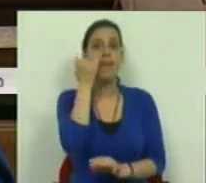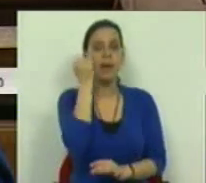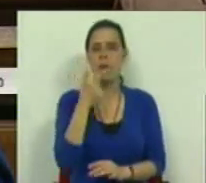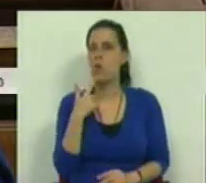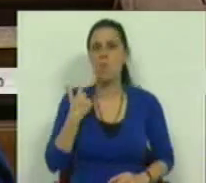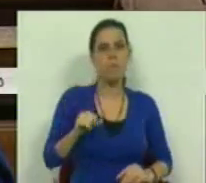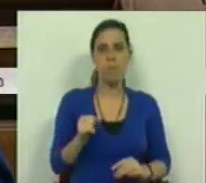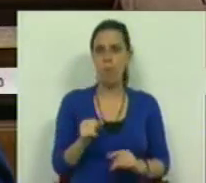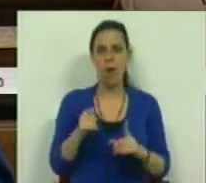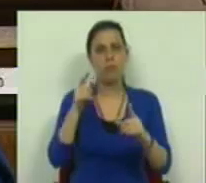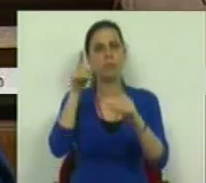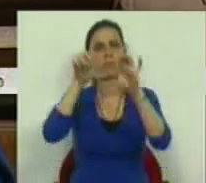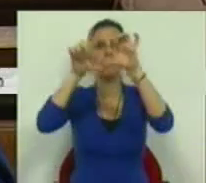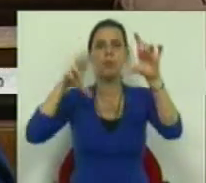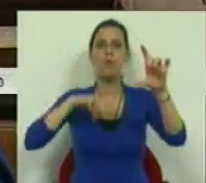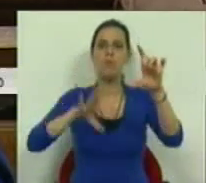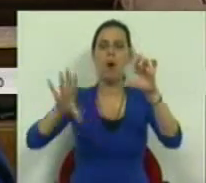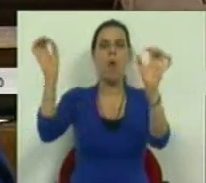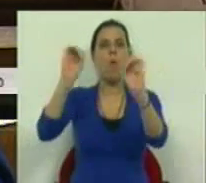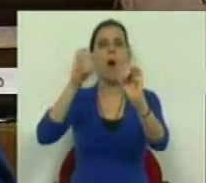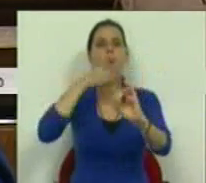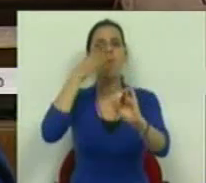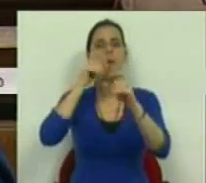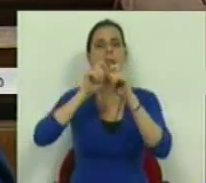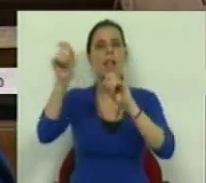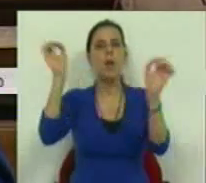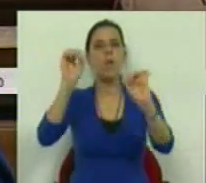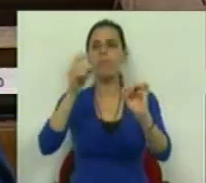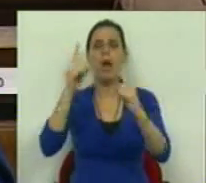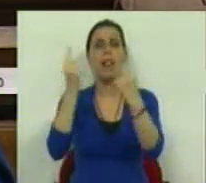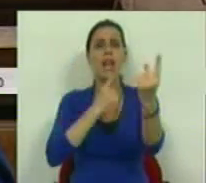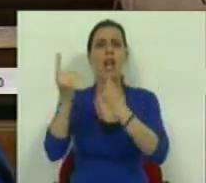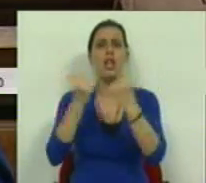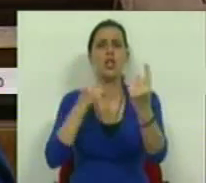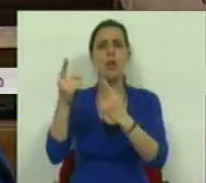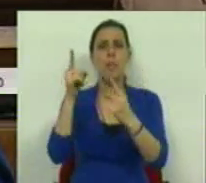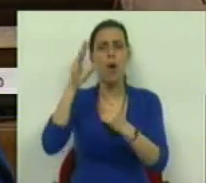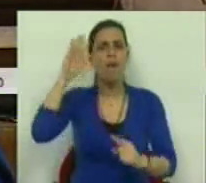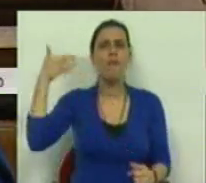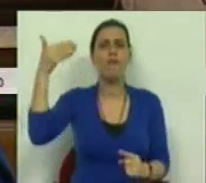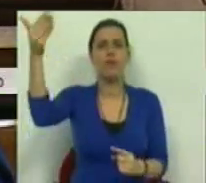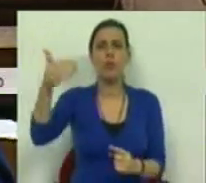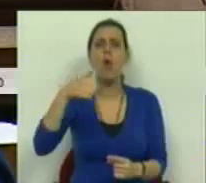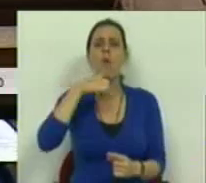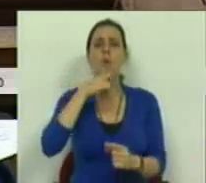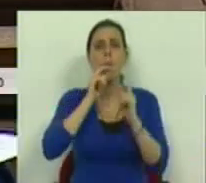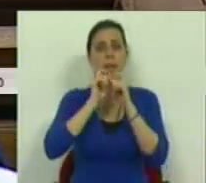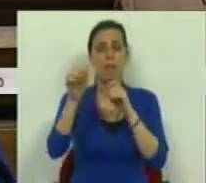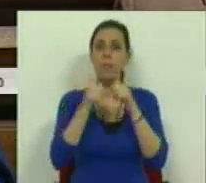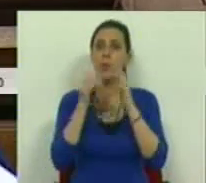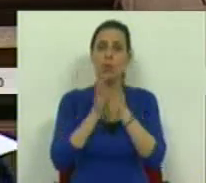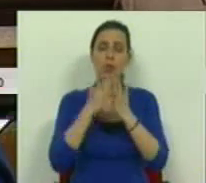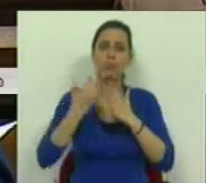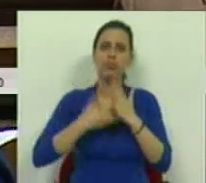não pode ser o distrito português sem linha férrea, que é o transporte do futuro, como é definido em